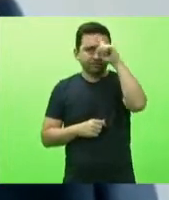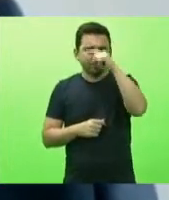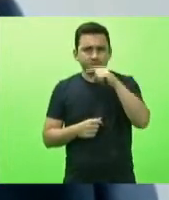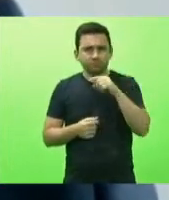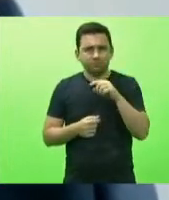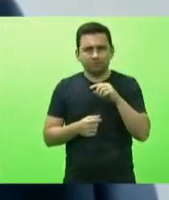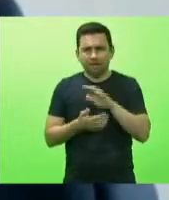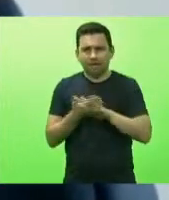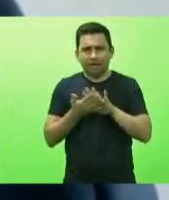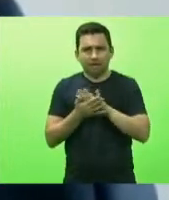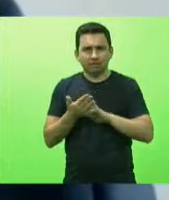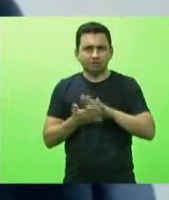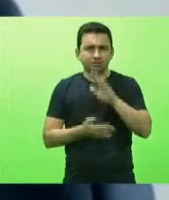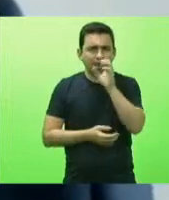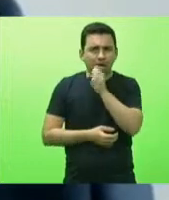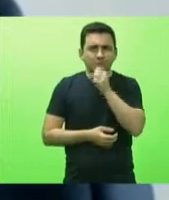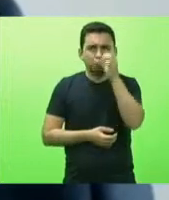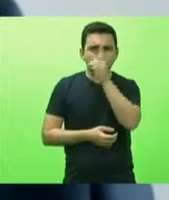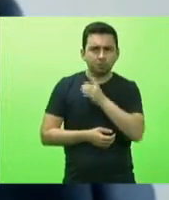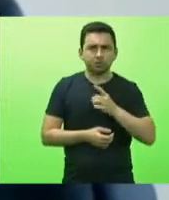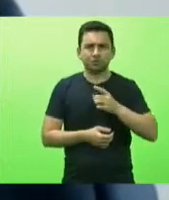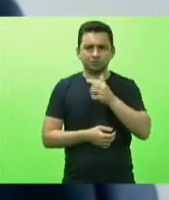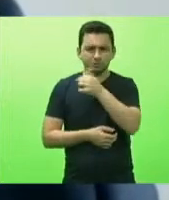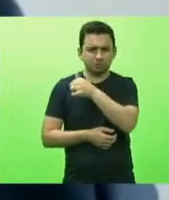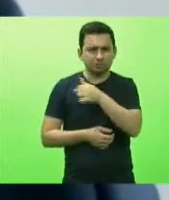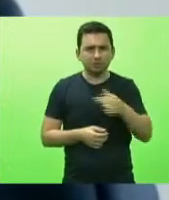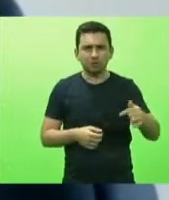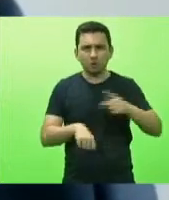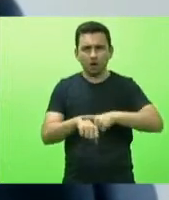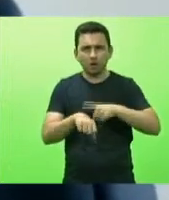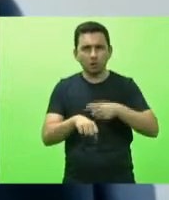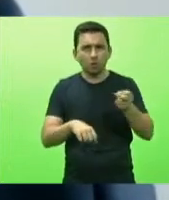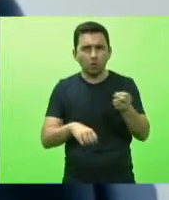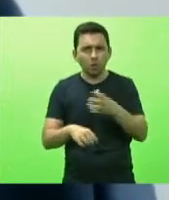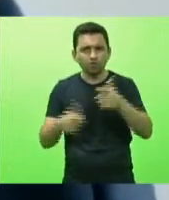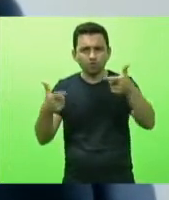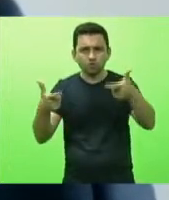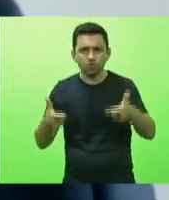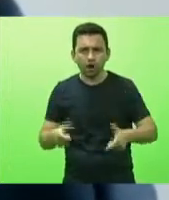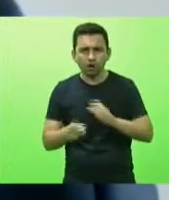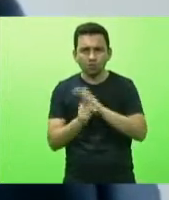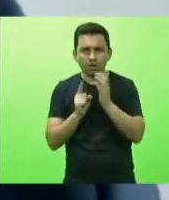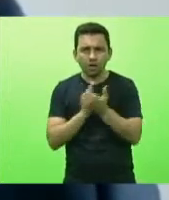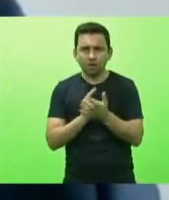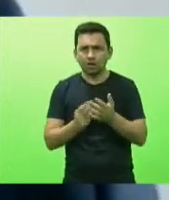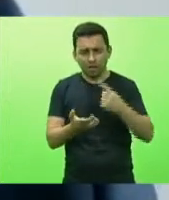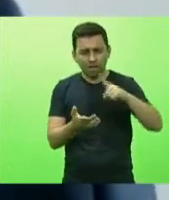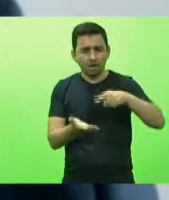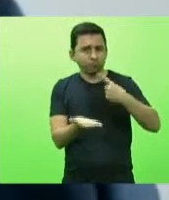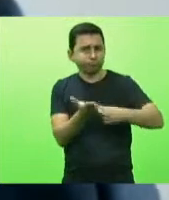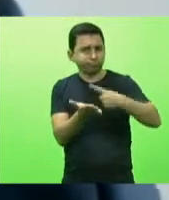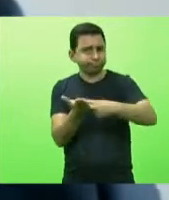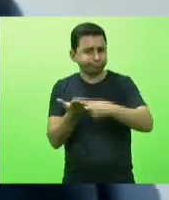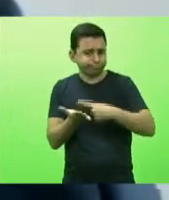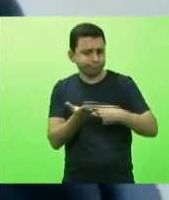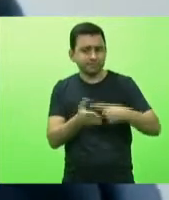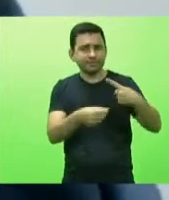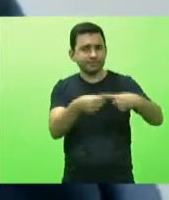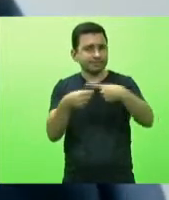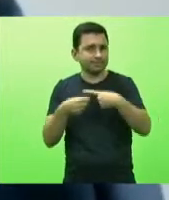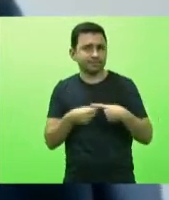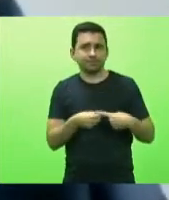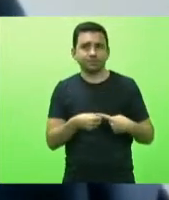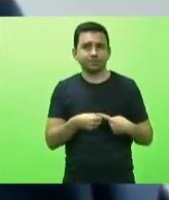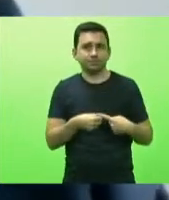final de semana sábado domingo se forem centros comunitários isso é pactuação municipal e eu tenho certeza que os